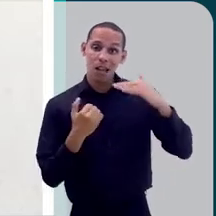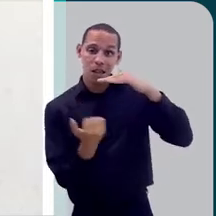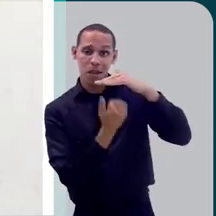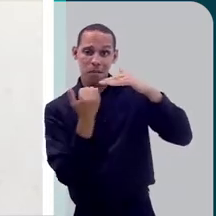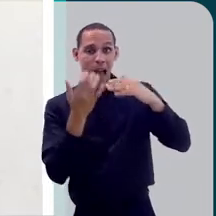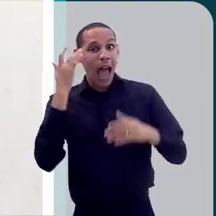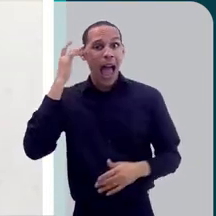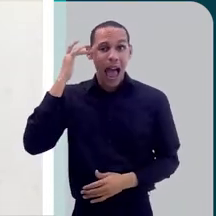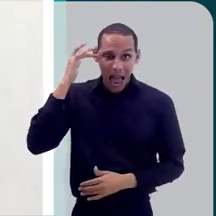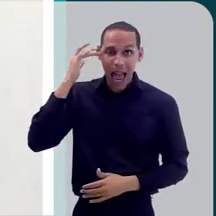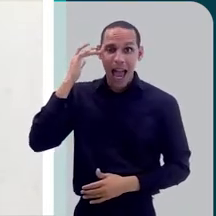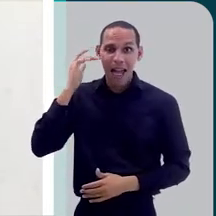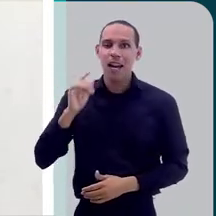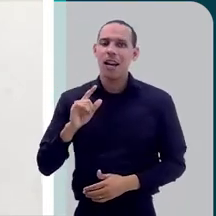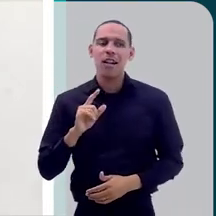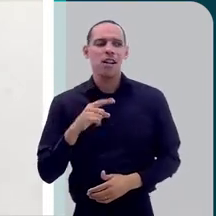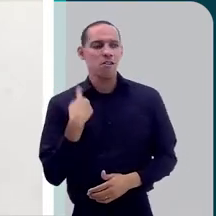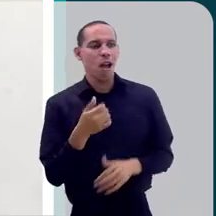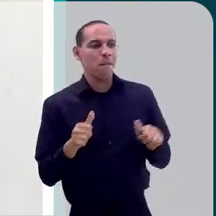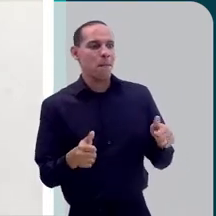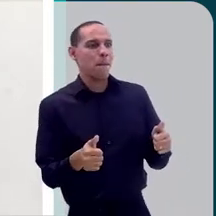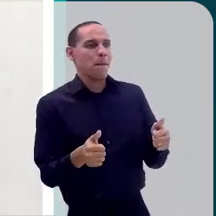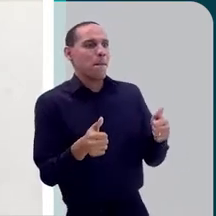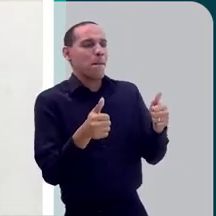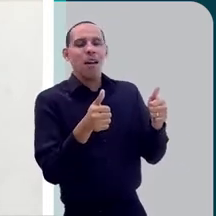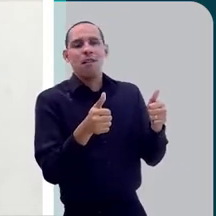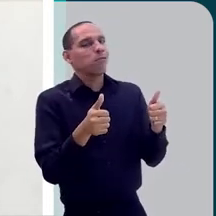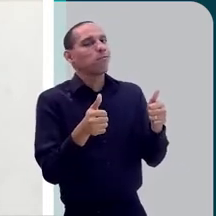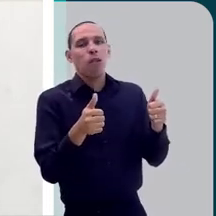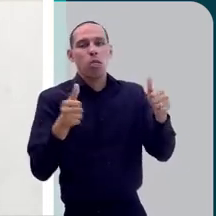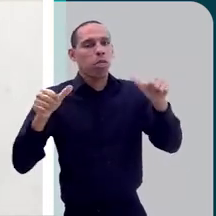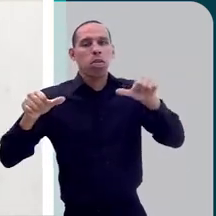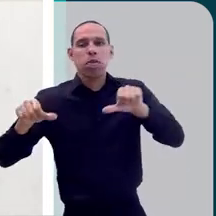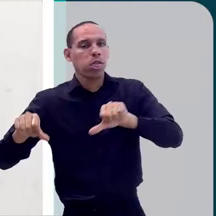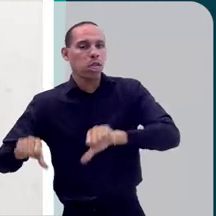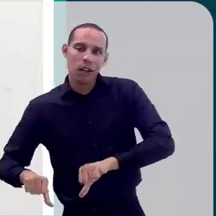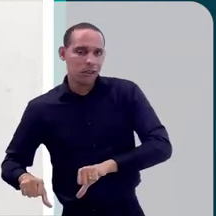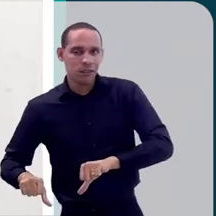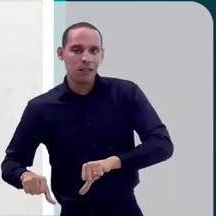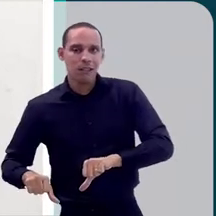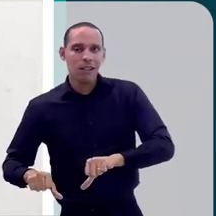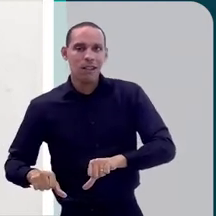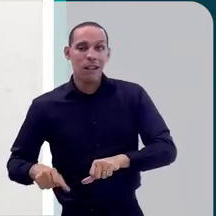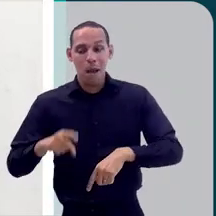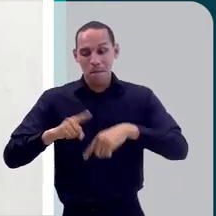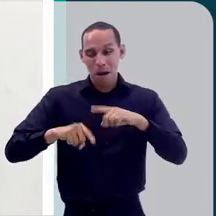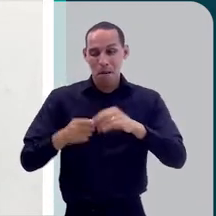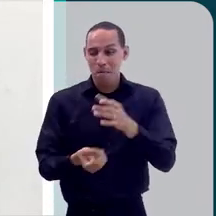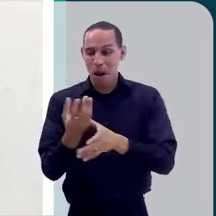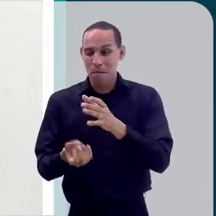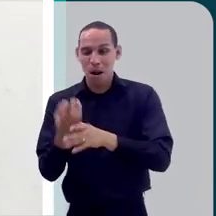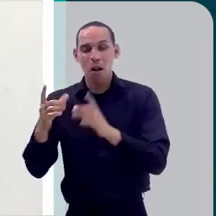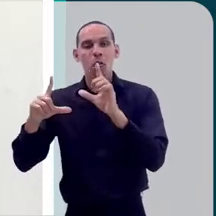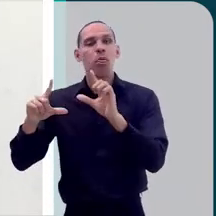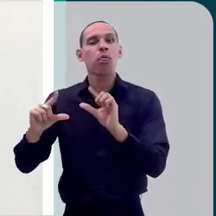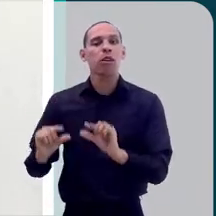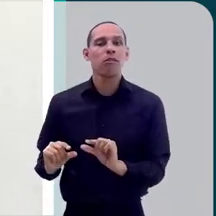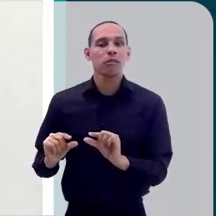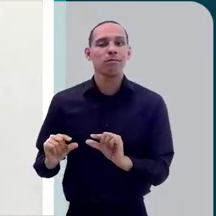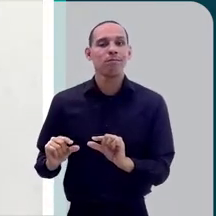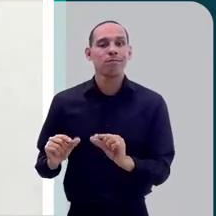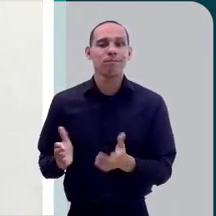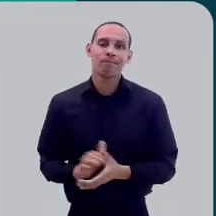as empresas ficam achando que vão ganhar mais em cima daquilo, mas, na verdade, a produtividade diminui ao invés de aumentar,